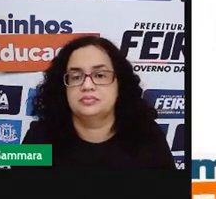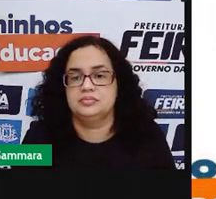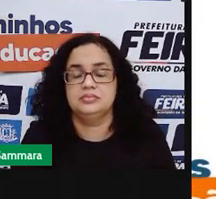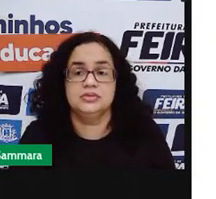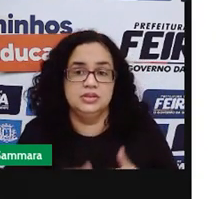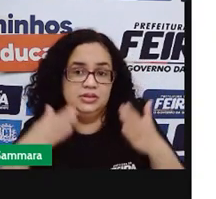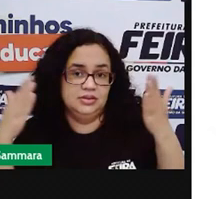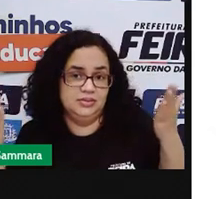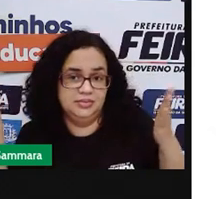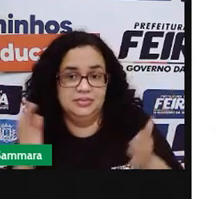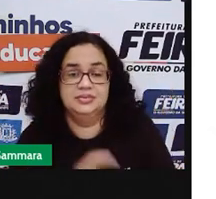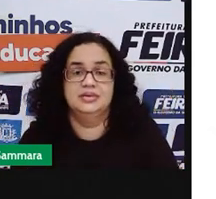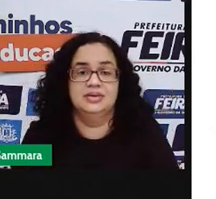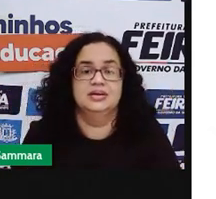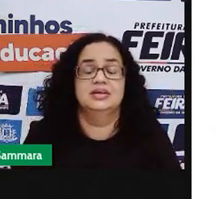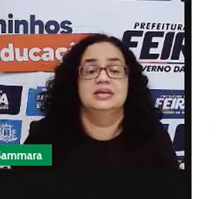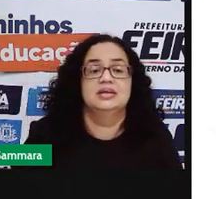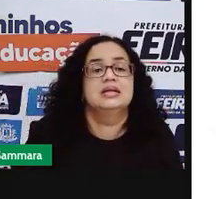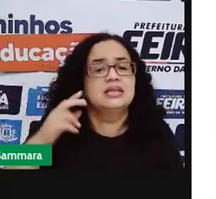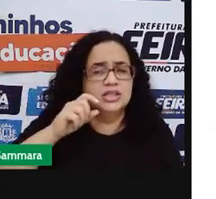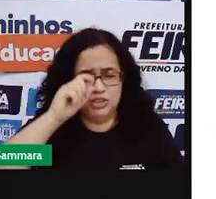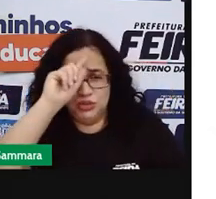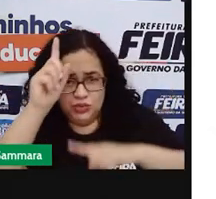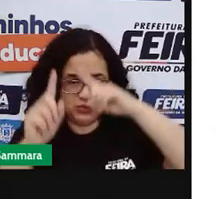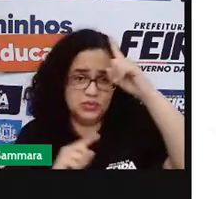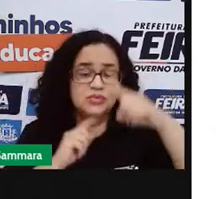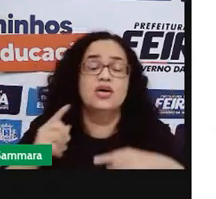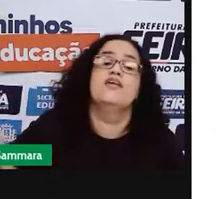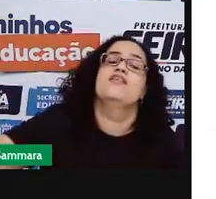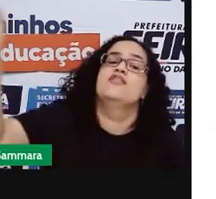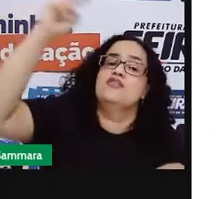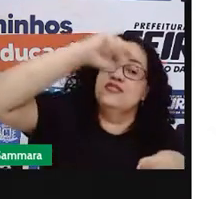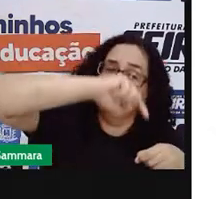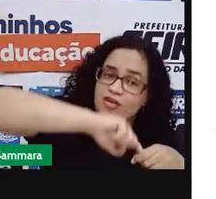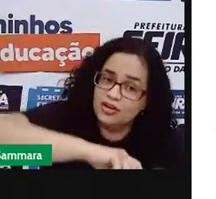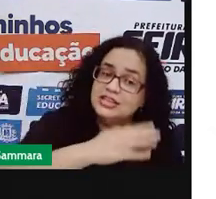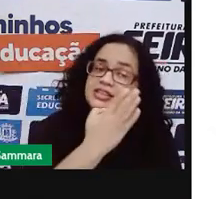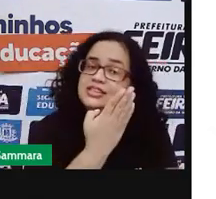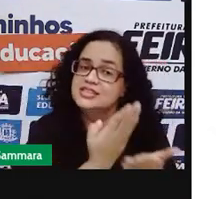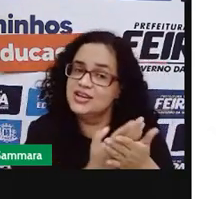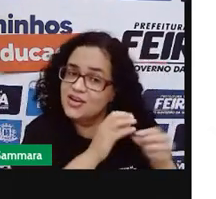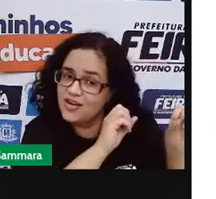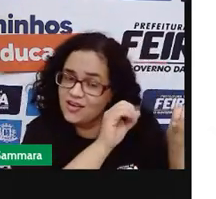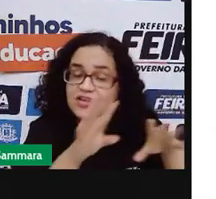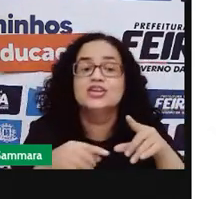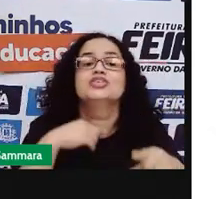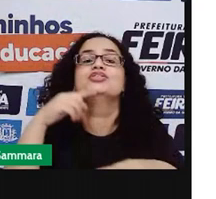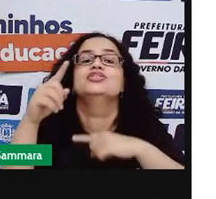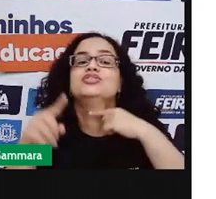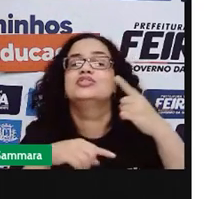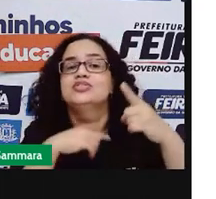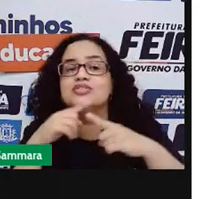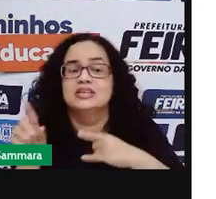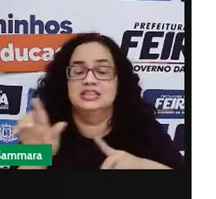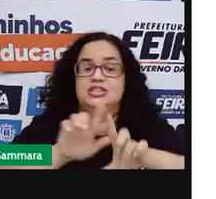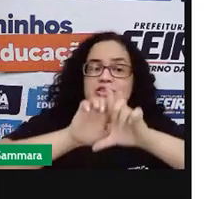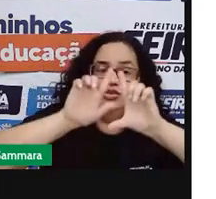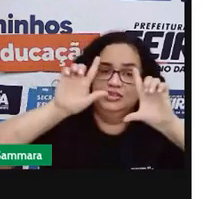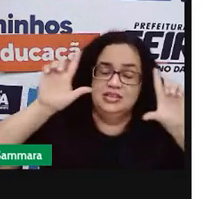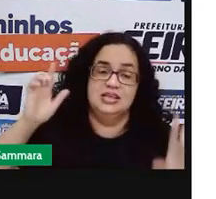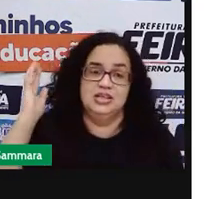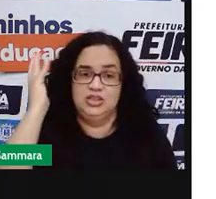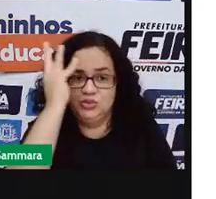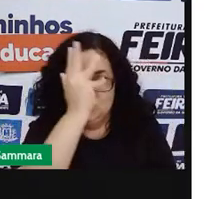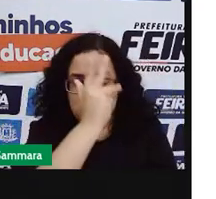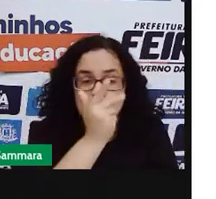Então, se teve dúvida, volta aqui nessa aula, tira as suas dúvidas e produz o seu cartaz